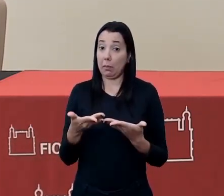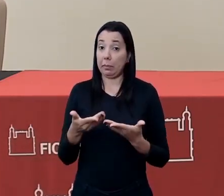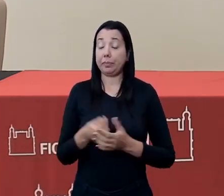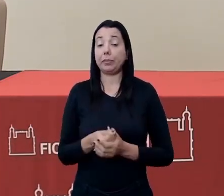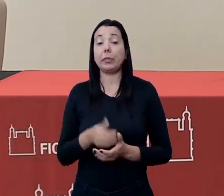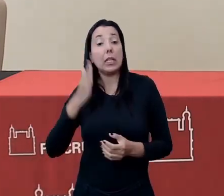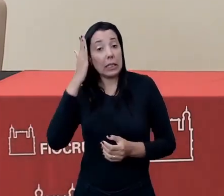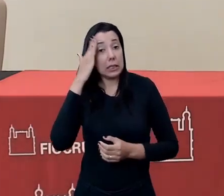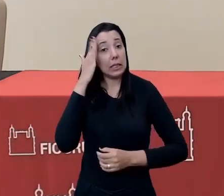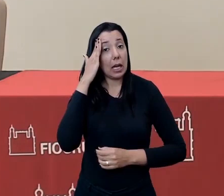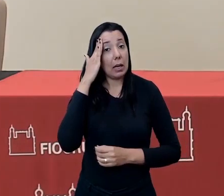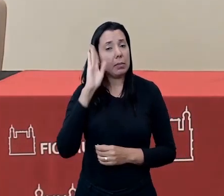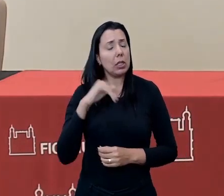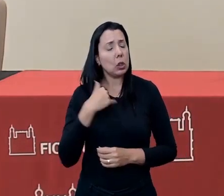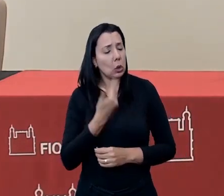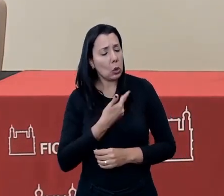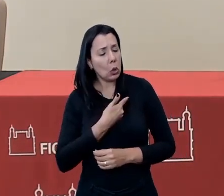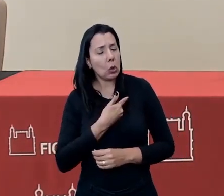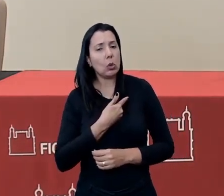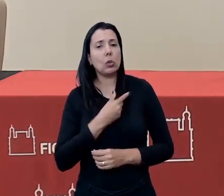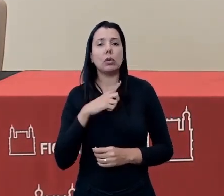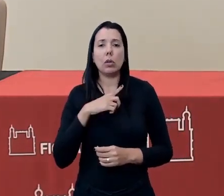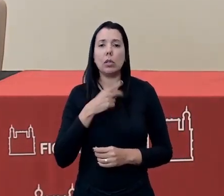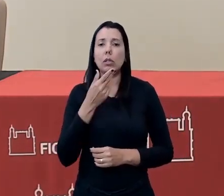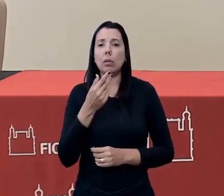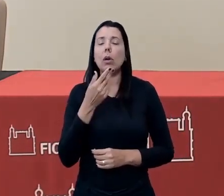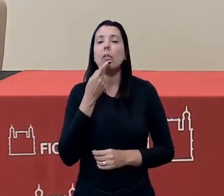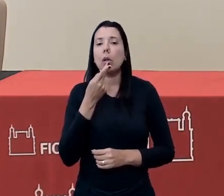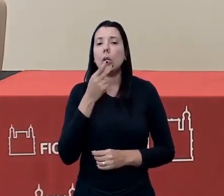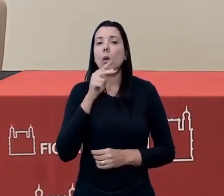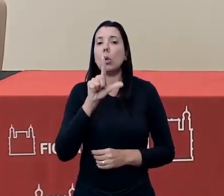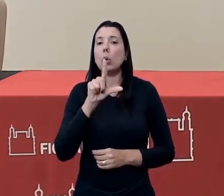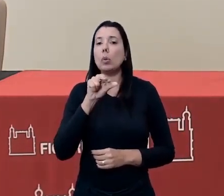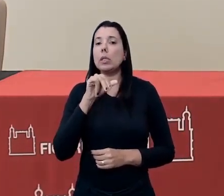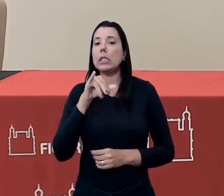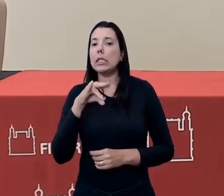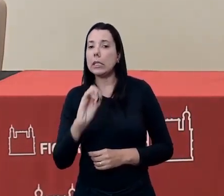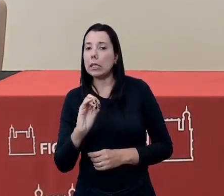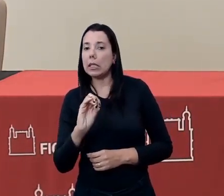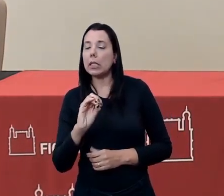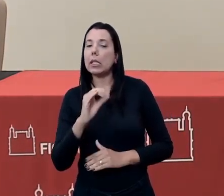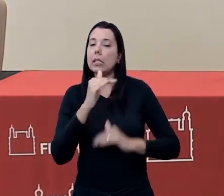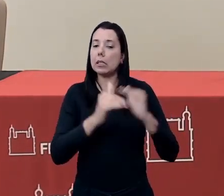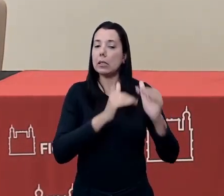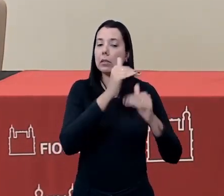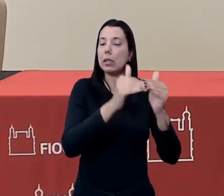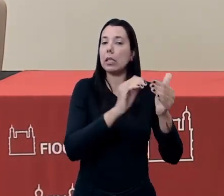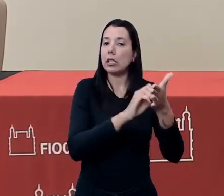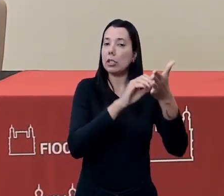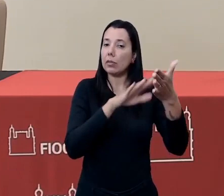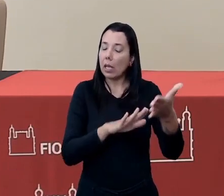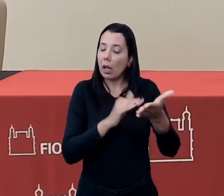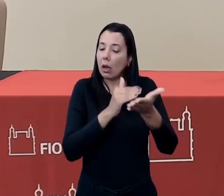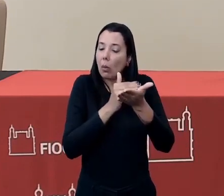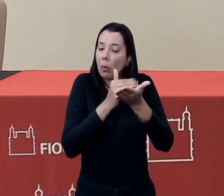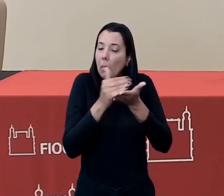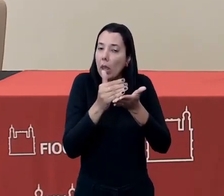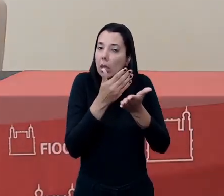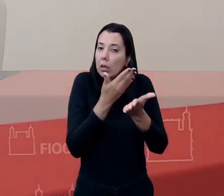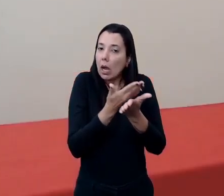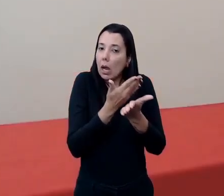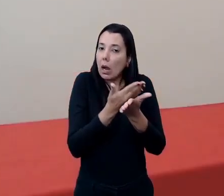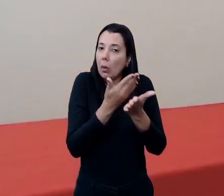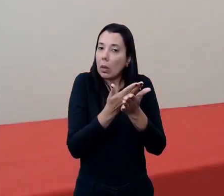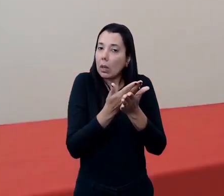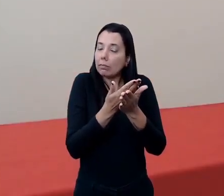a gente sabe, todos nós estamos aqui, como a Luciana falou, desenvolvemos aquela atividade inicial, uma aula